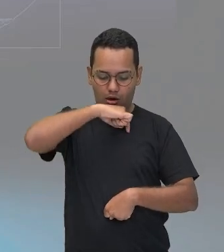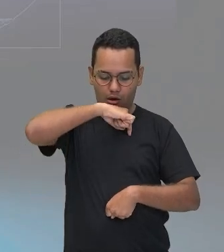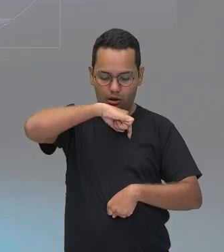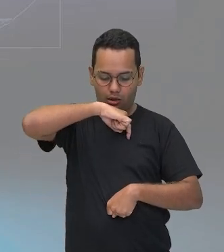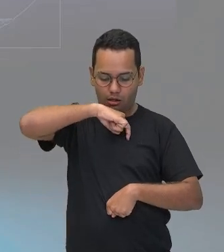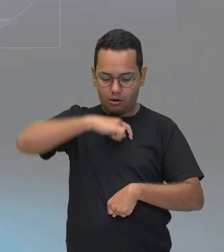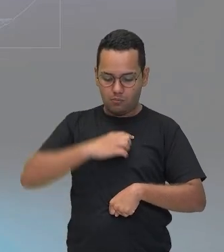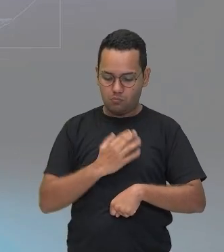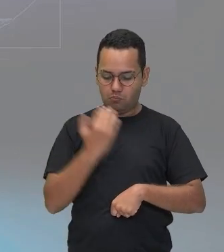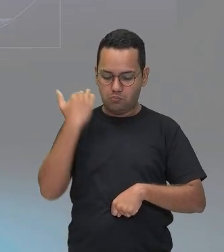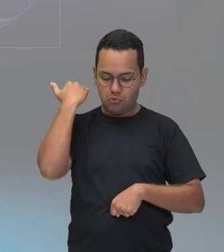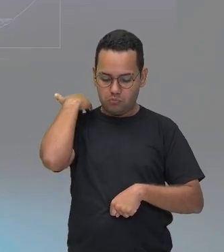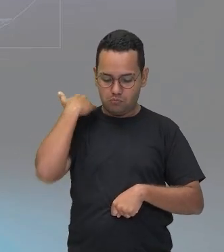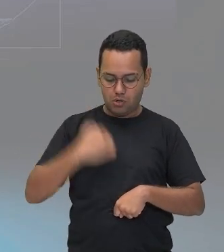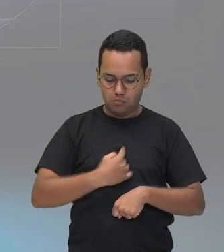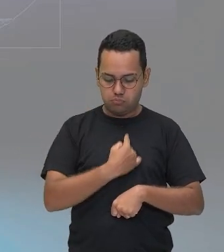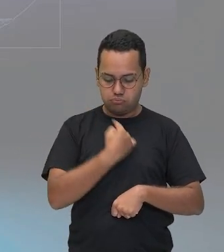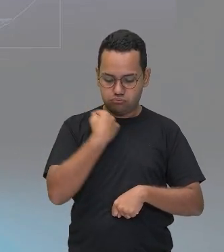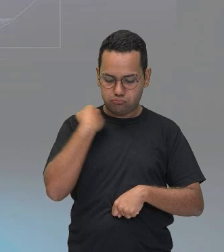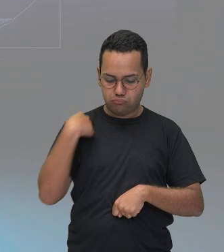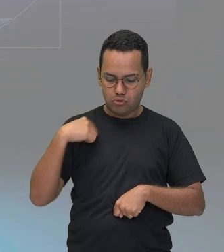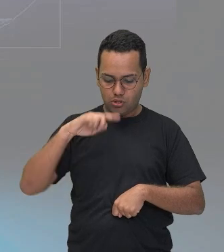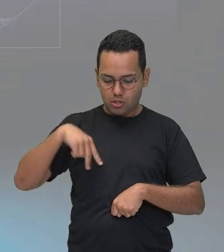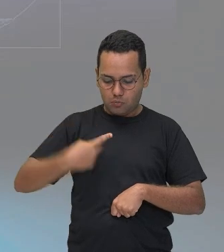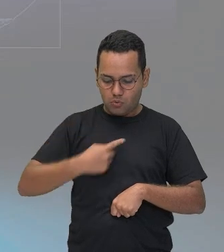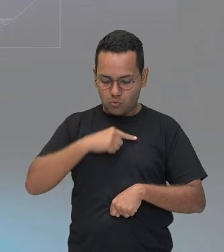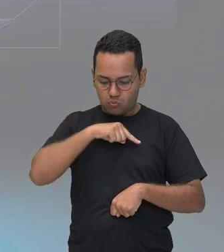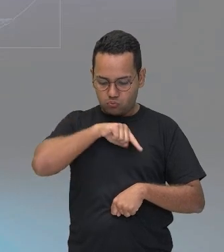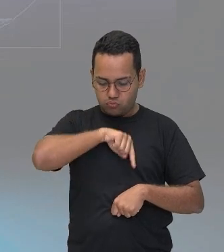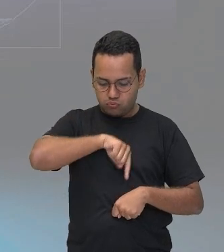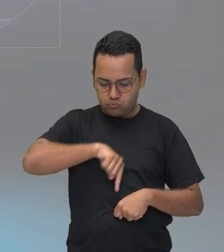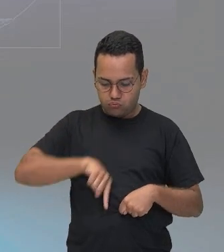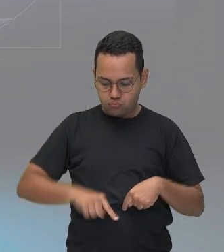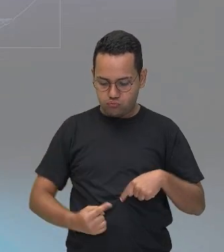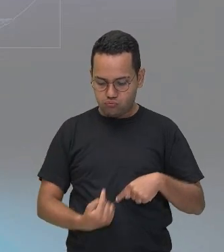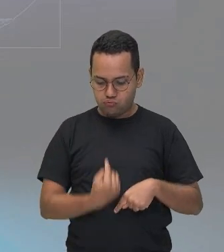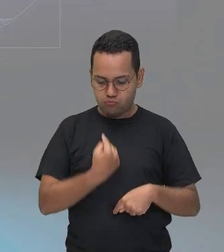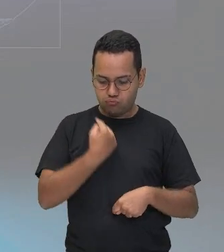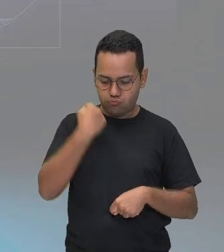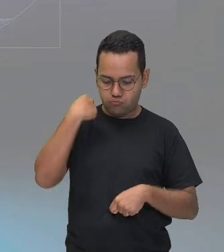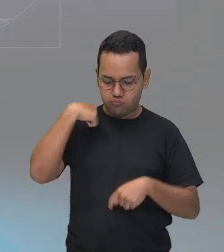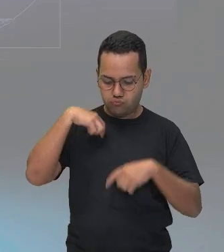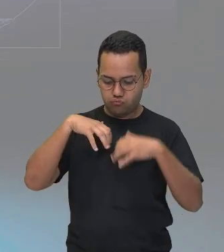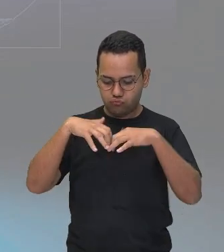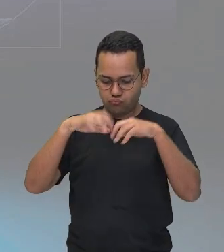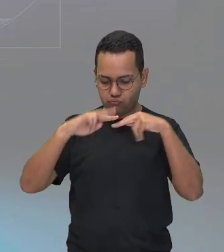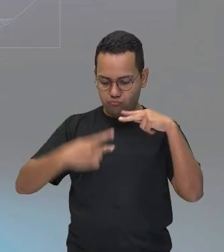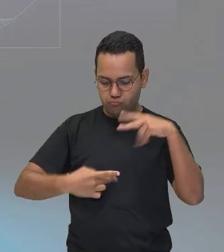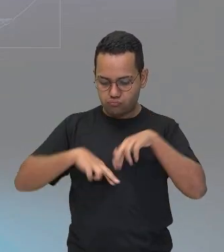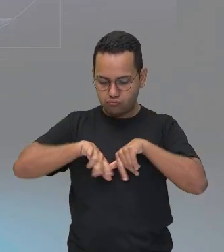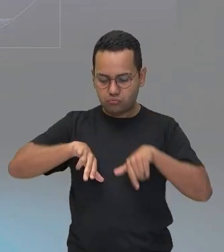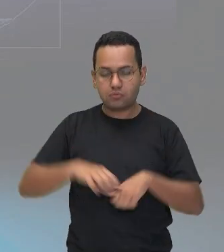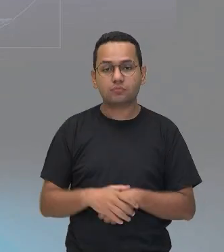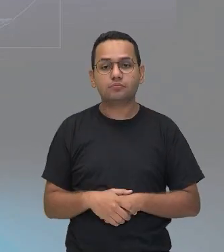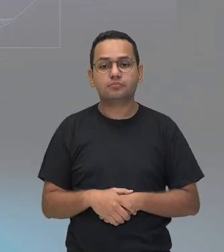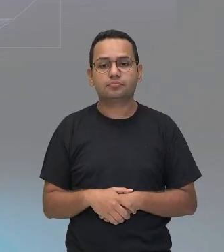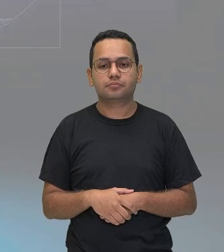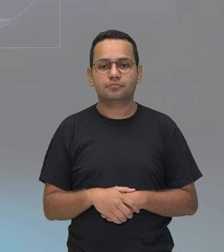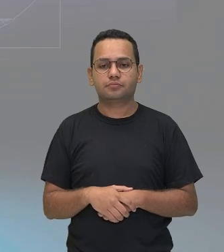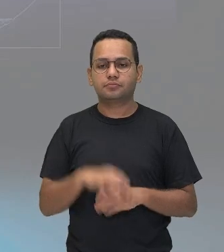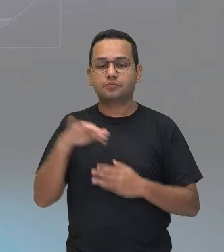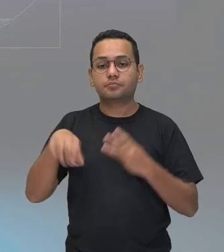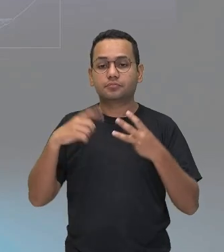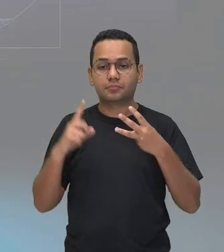coração, vai para os membros inferiores, depois sobe até a nossa cabeça e assim por diante. E também falamos da energia cinética